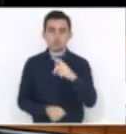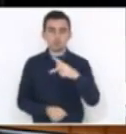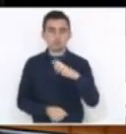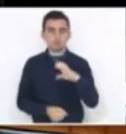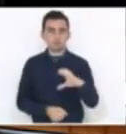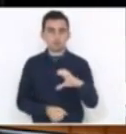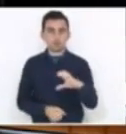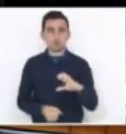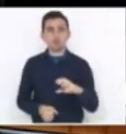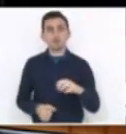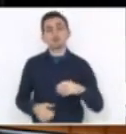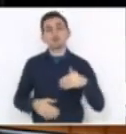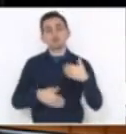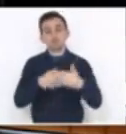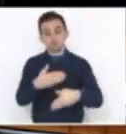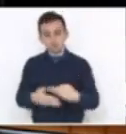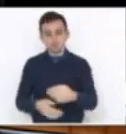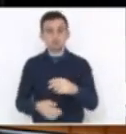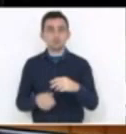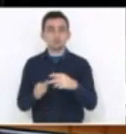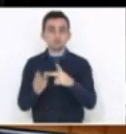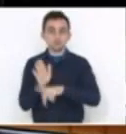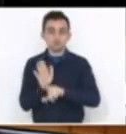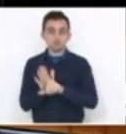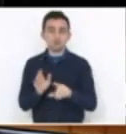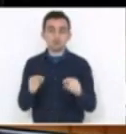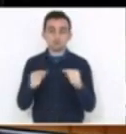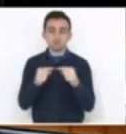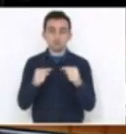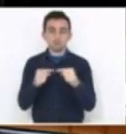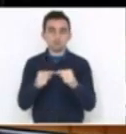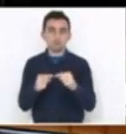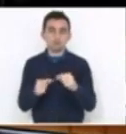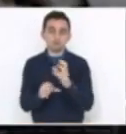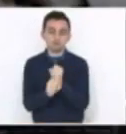logo em seguida, contra o PLC, que trata do orçamento regionalizado.